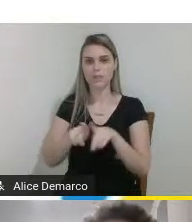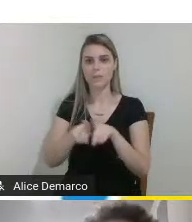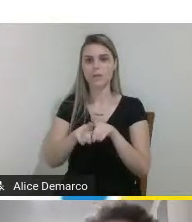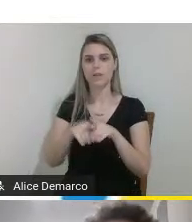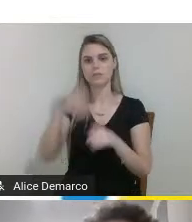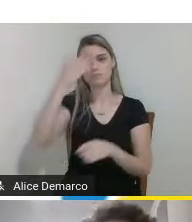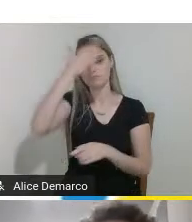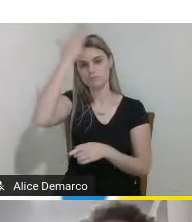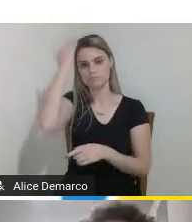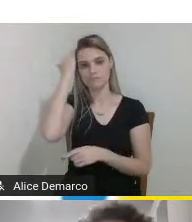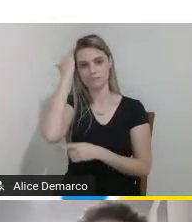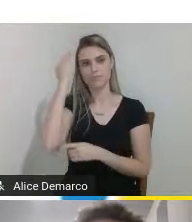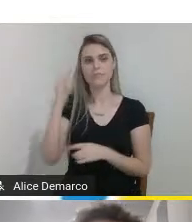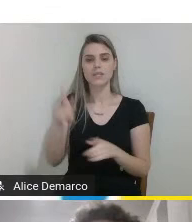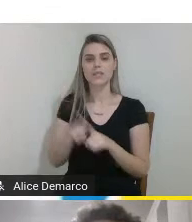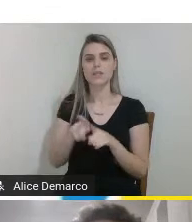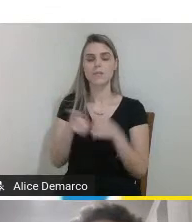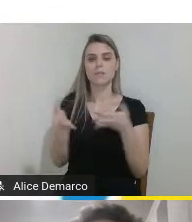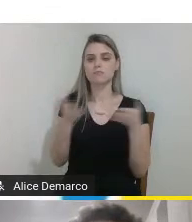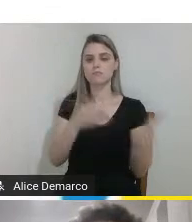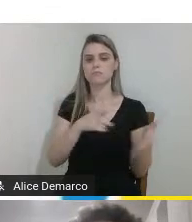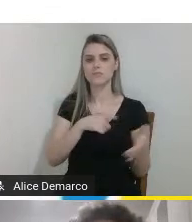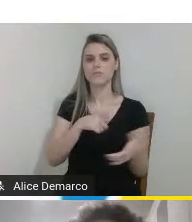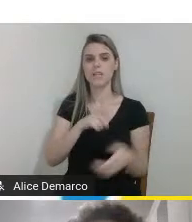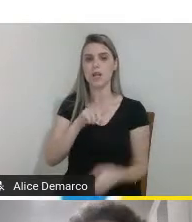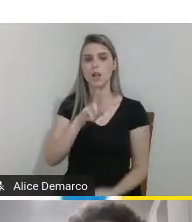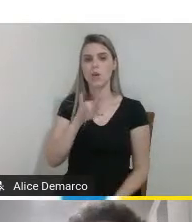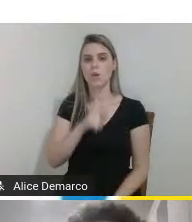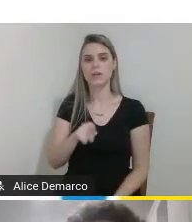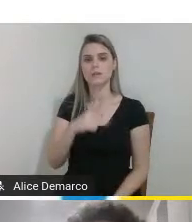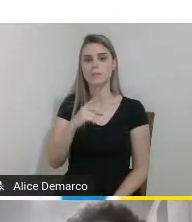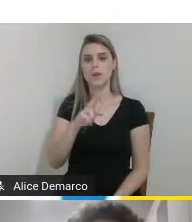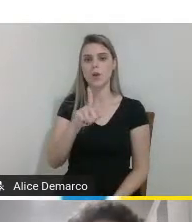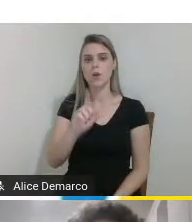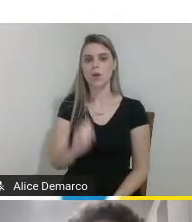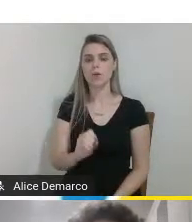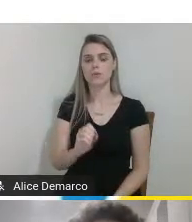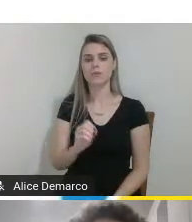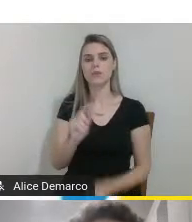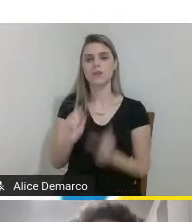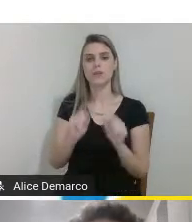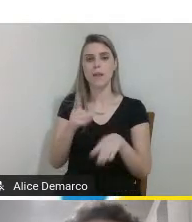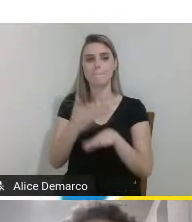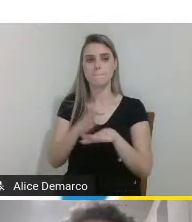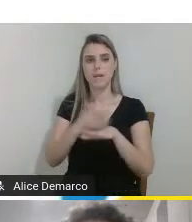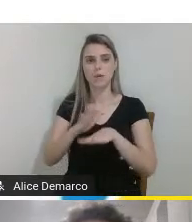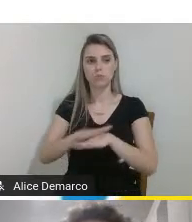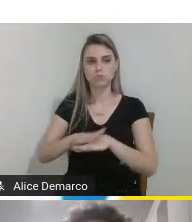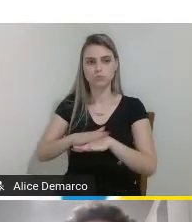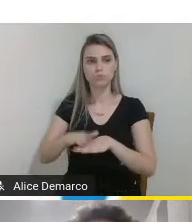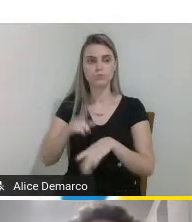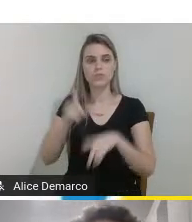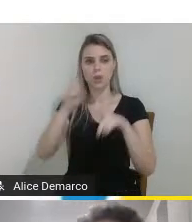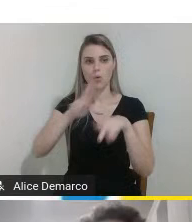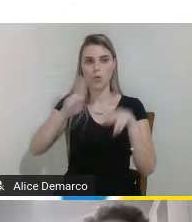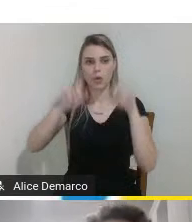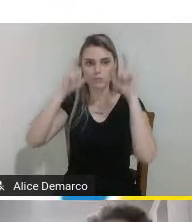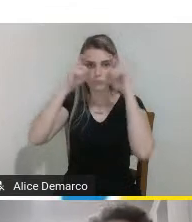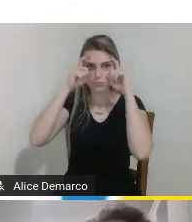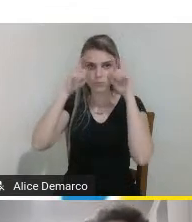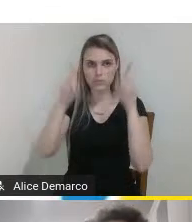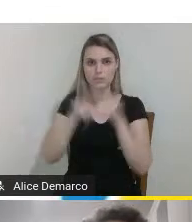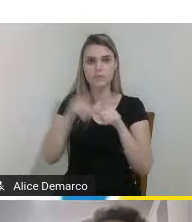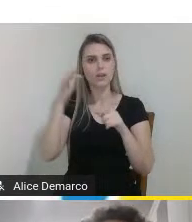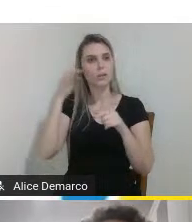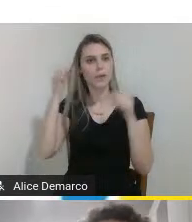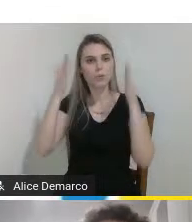escuro e do lado dele tem o Luiz Paulo Grafetti Terres que é branco também está usando óculos e tem o cabelo curto